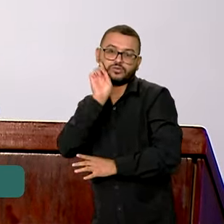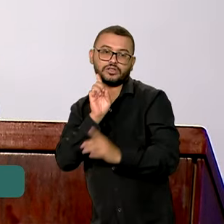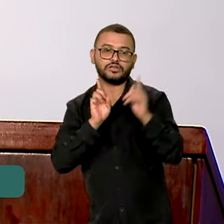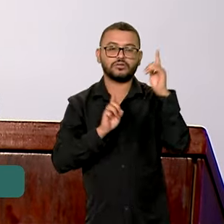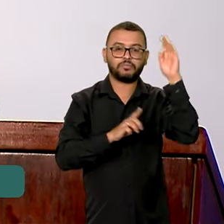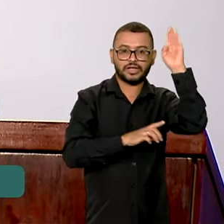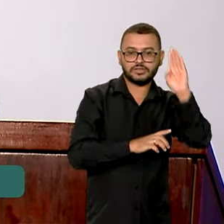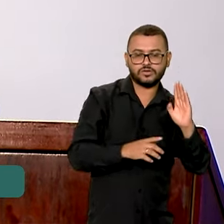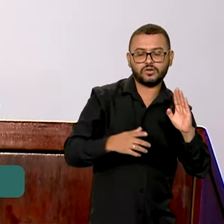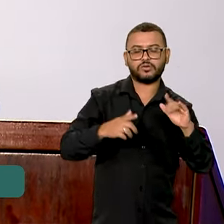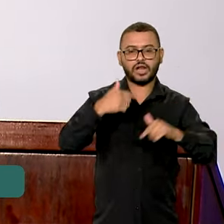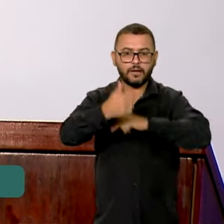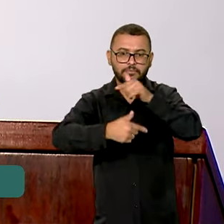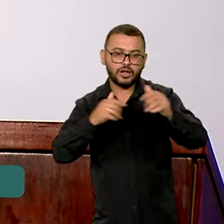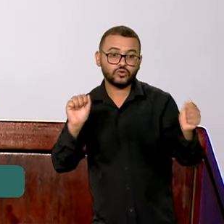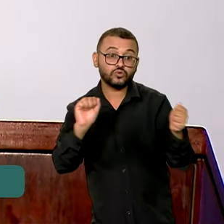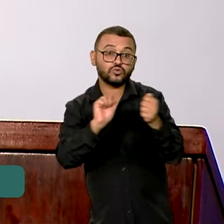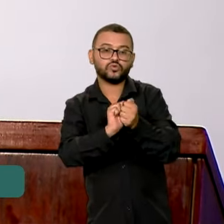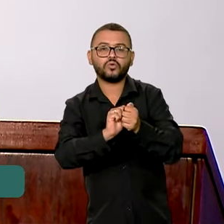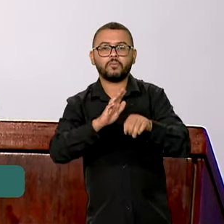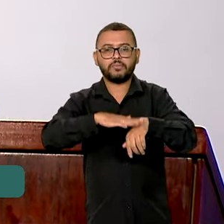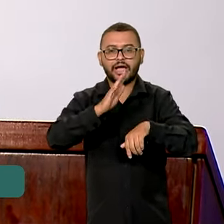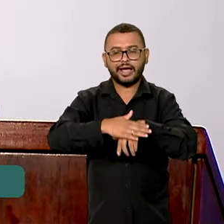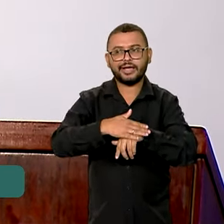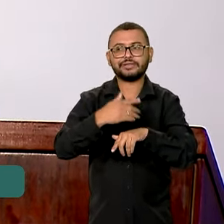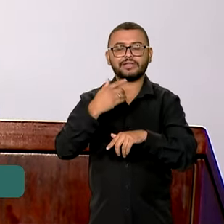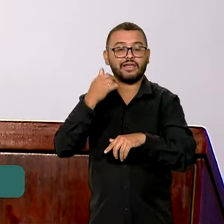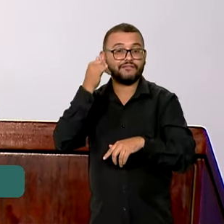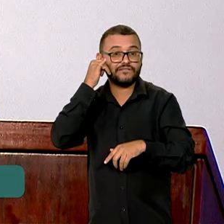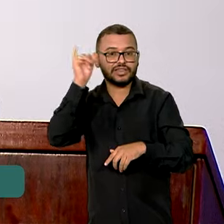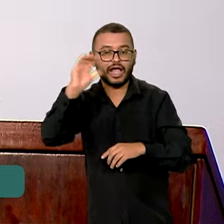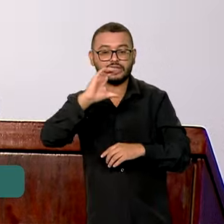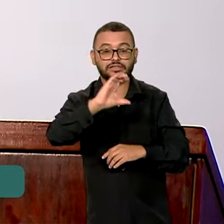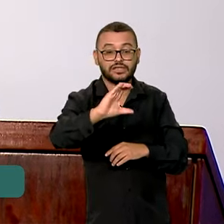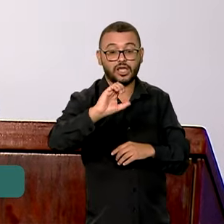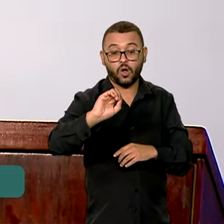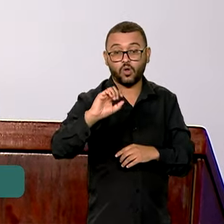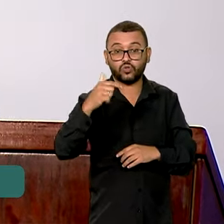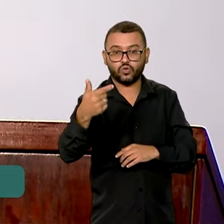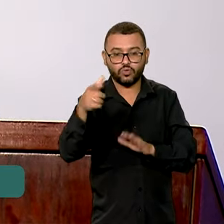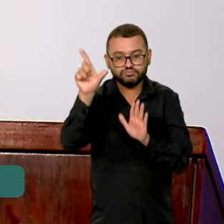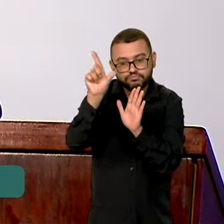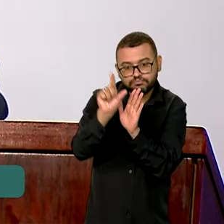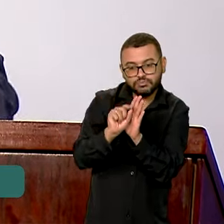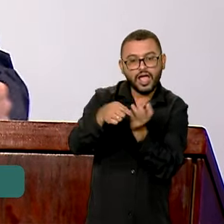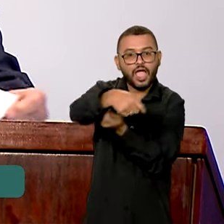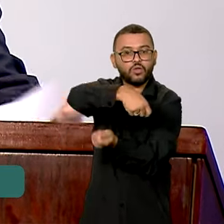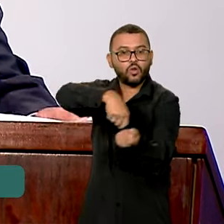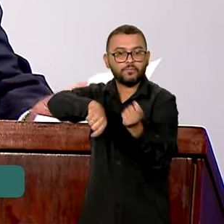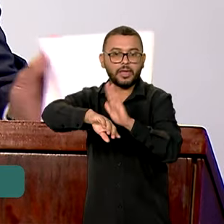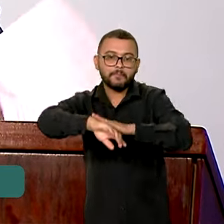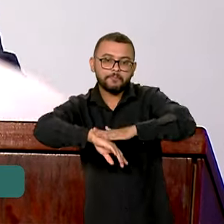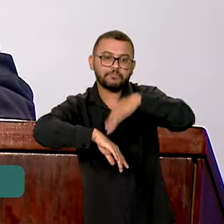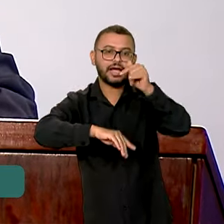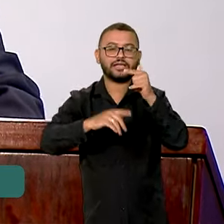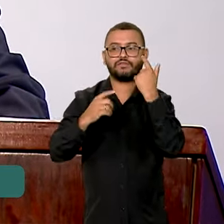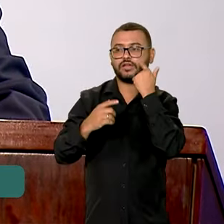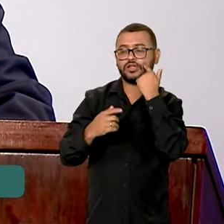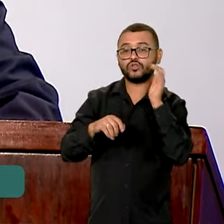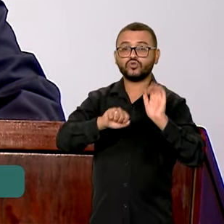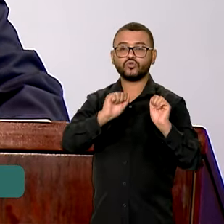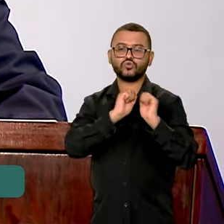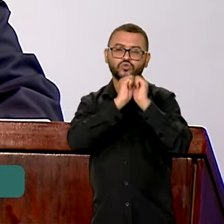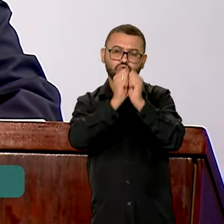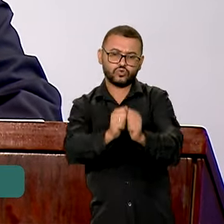ambos comprometidos em fazer com que a necessária descarbonização de nossas economias seja acompanhada de